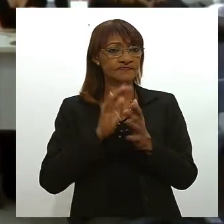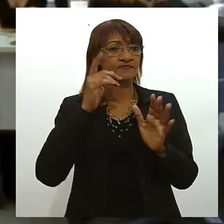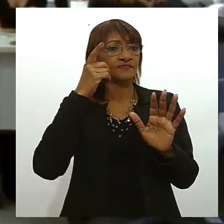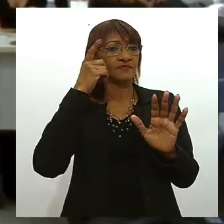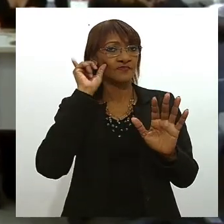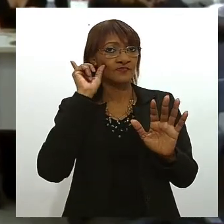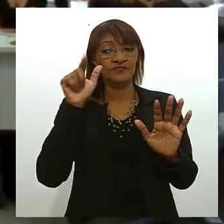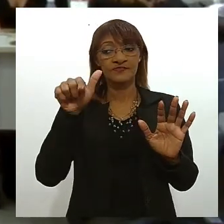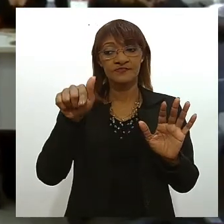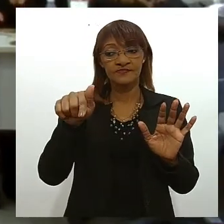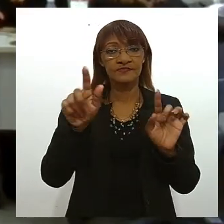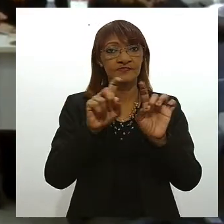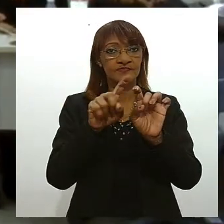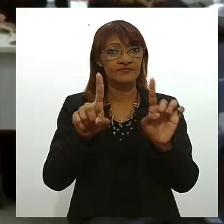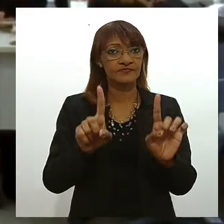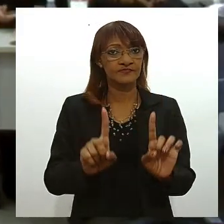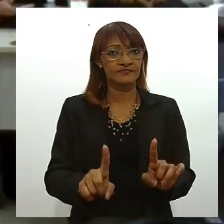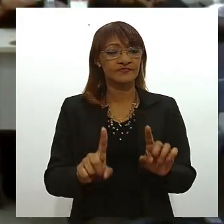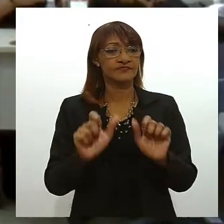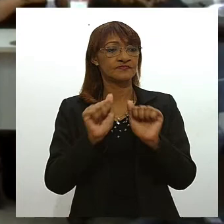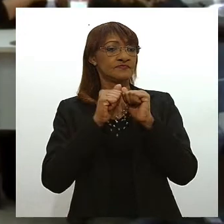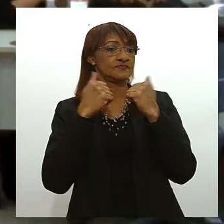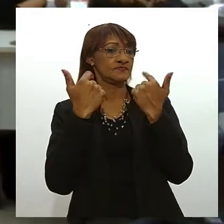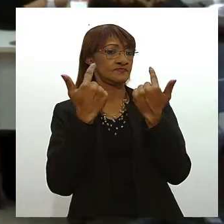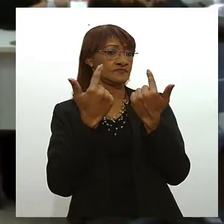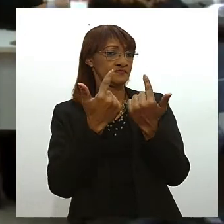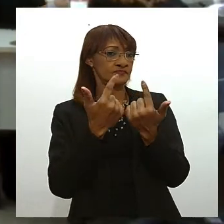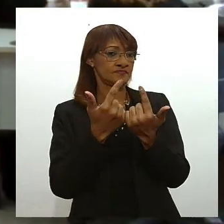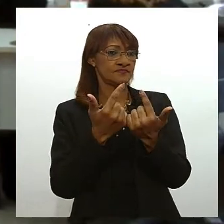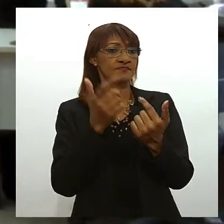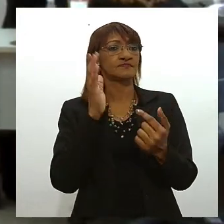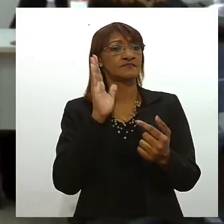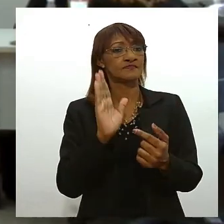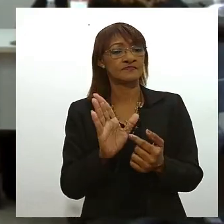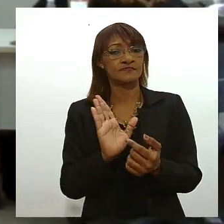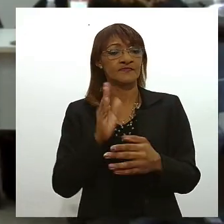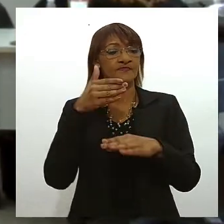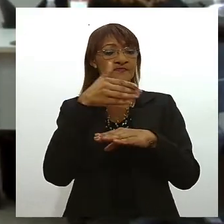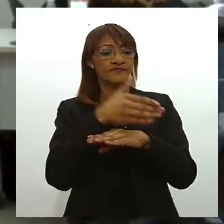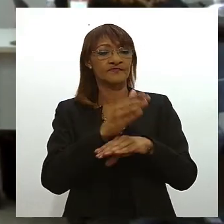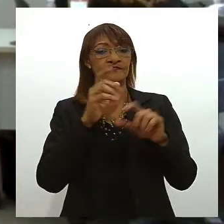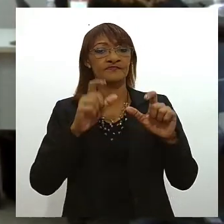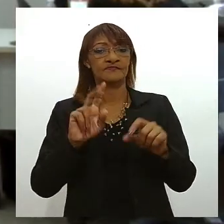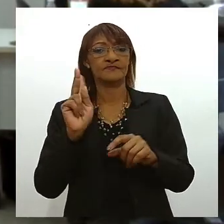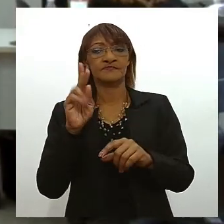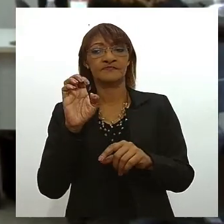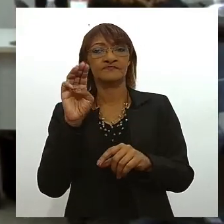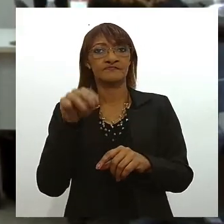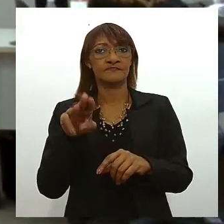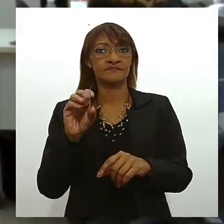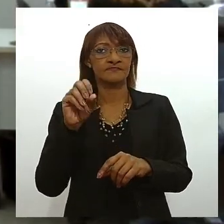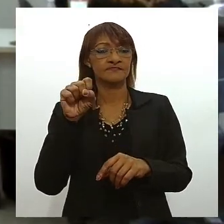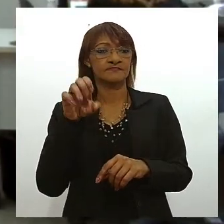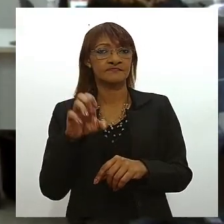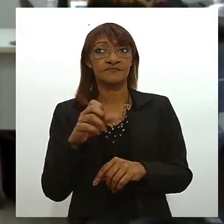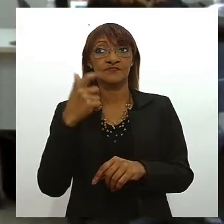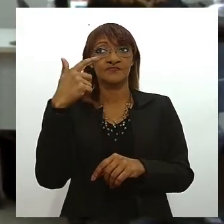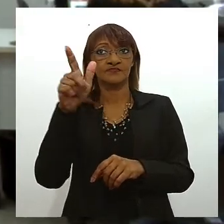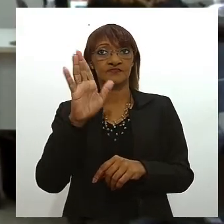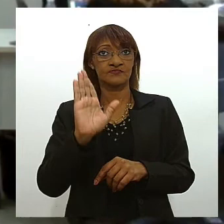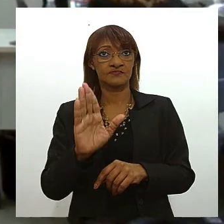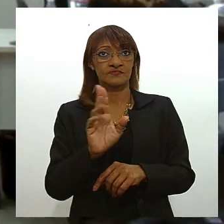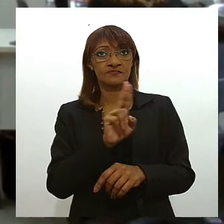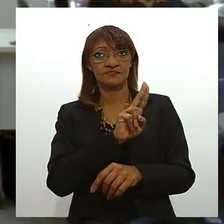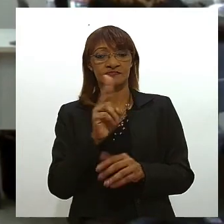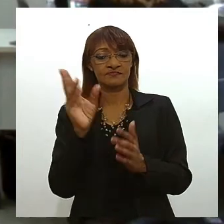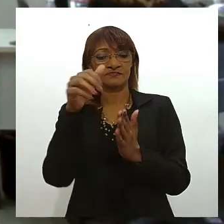da Assembleia compareceram ao Hemose ao Centro de Hemoterapia de Sergipe e outros já estão cadastrados para realizar a doação de